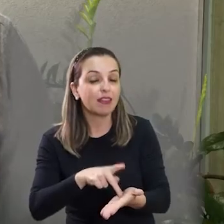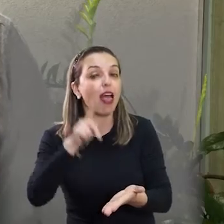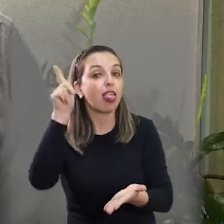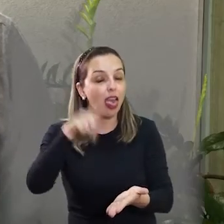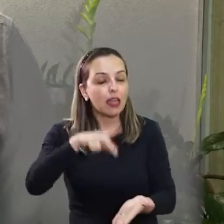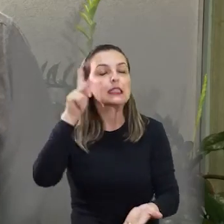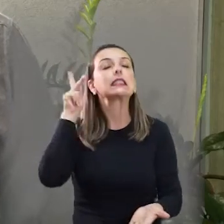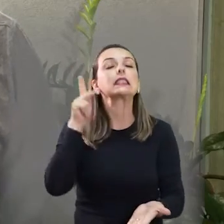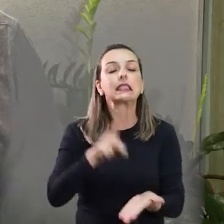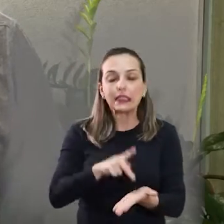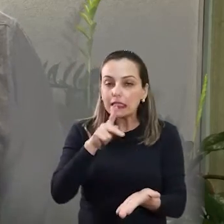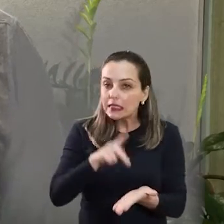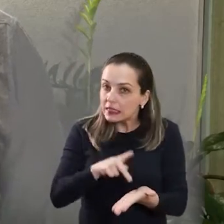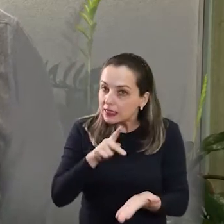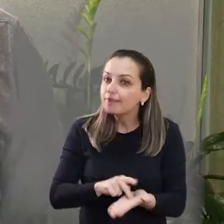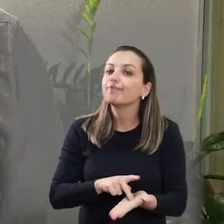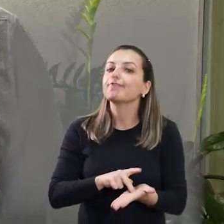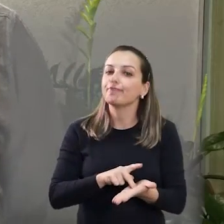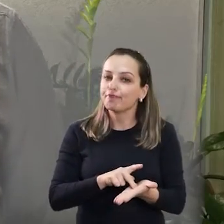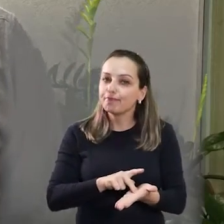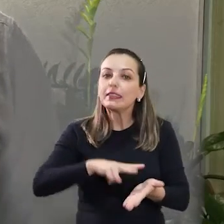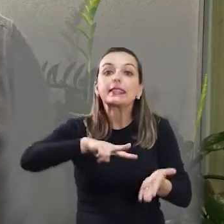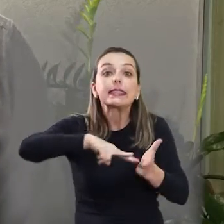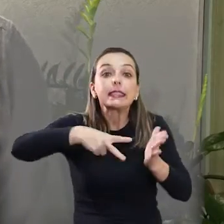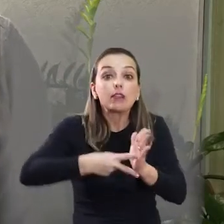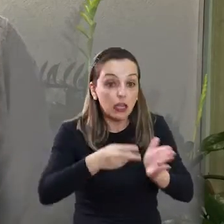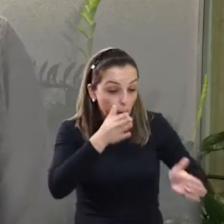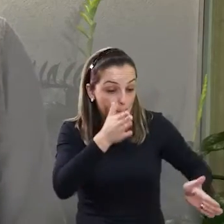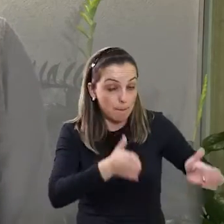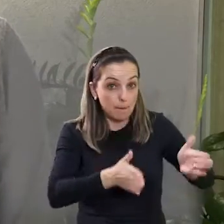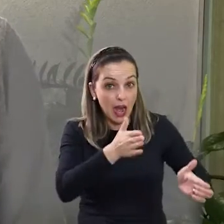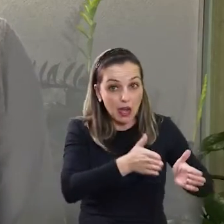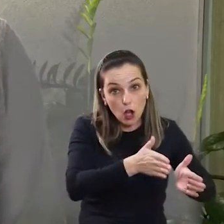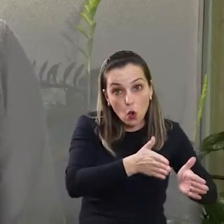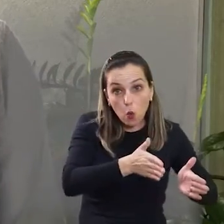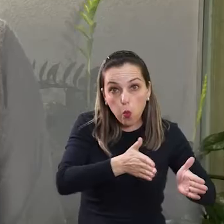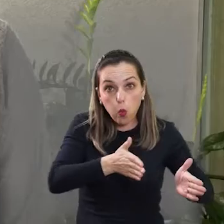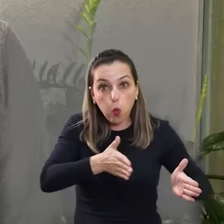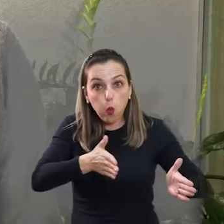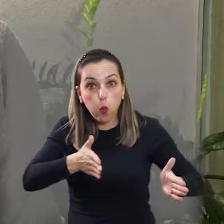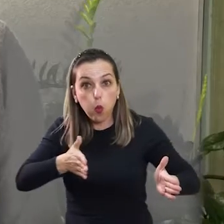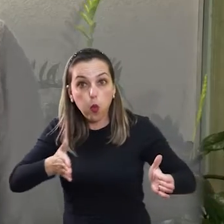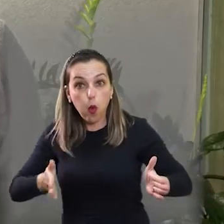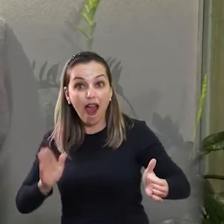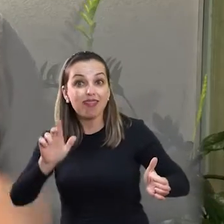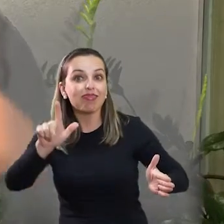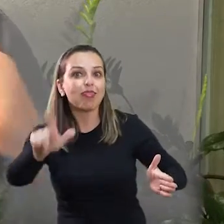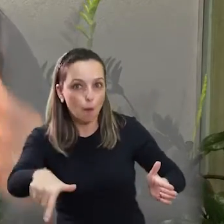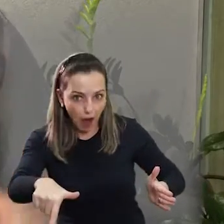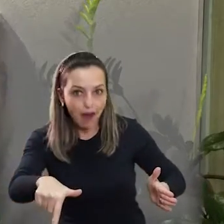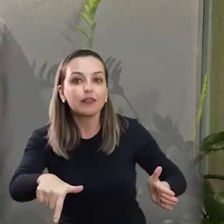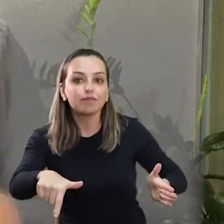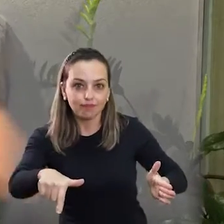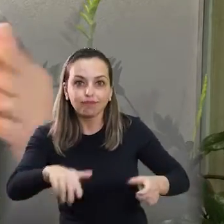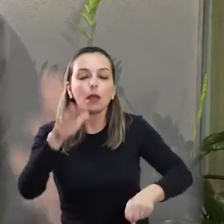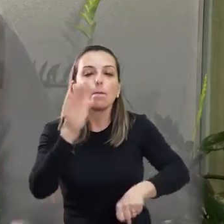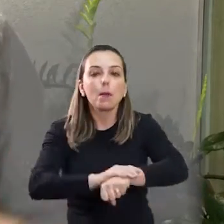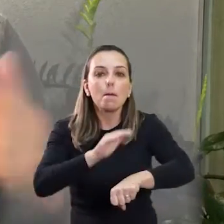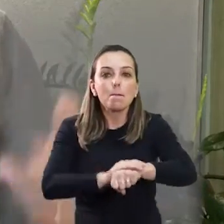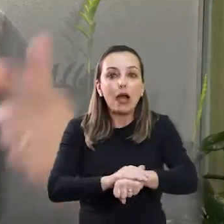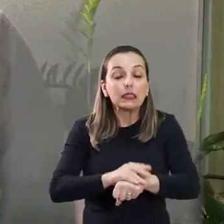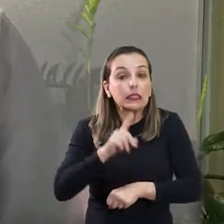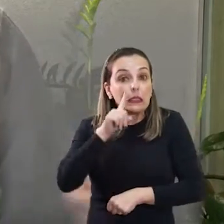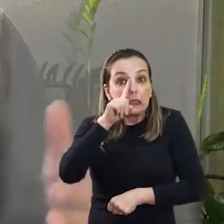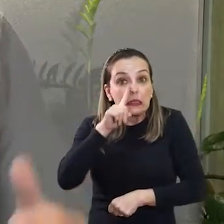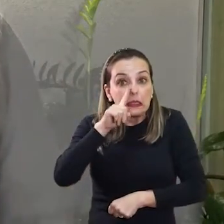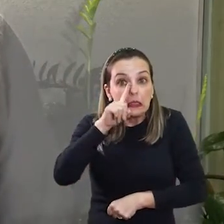isso, é isso mesmo. As consequências, o agravamento da situação, aparece